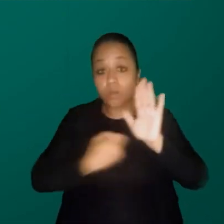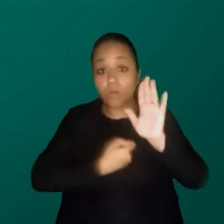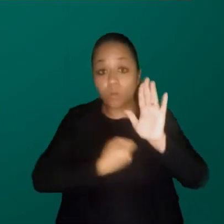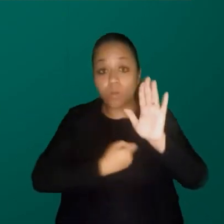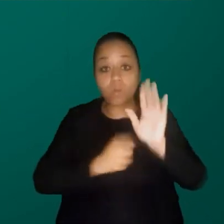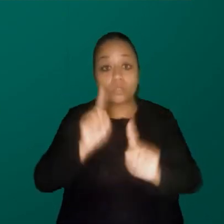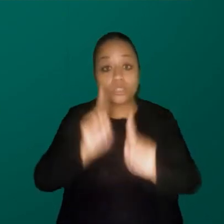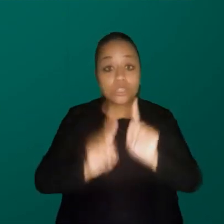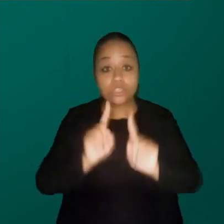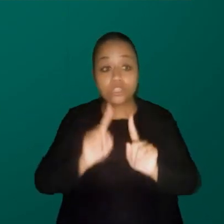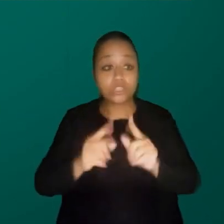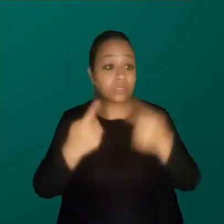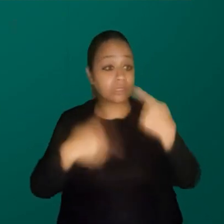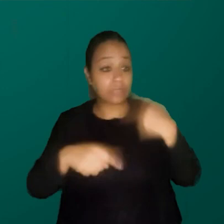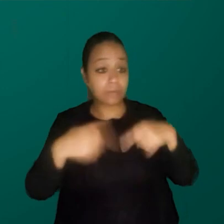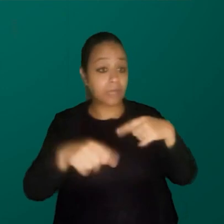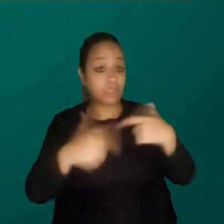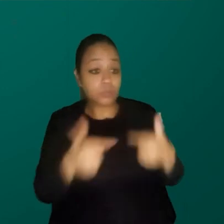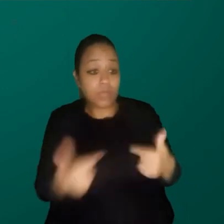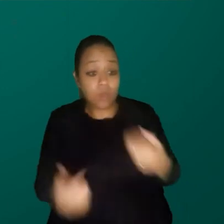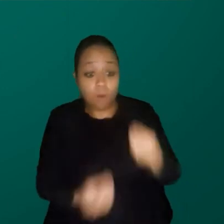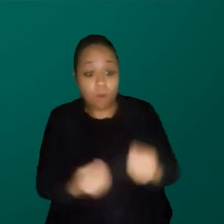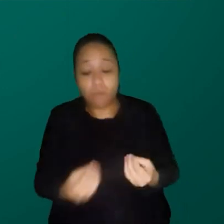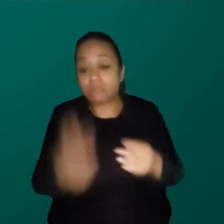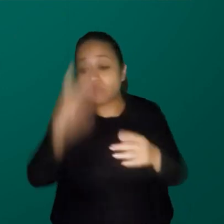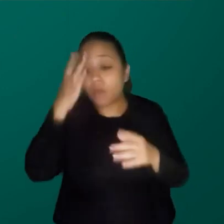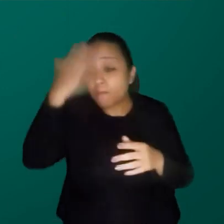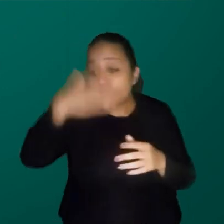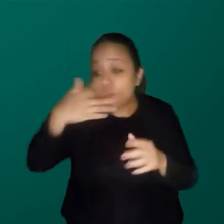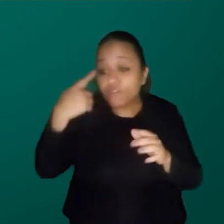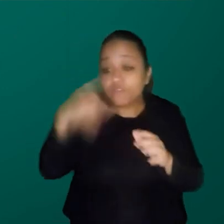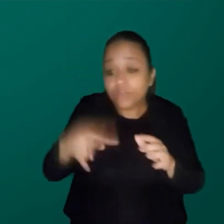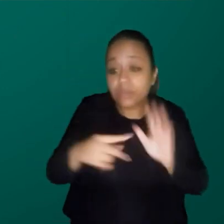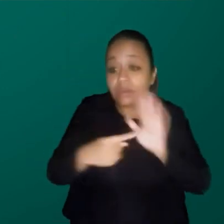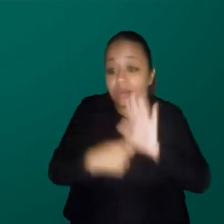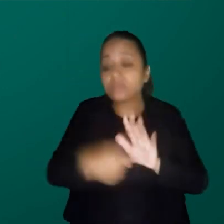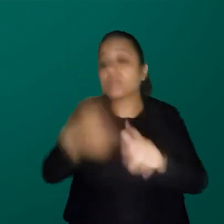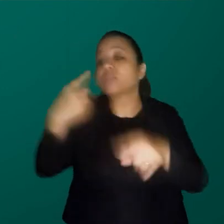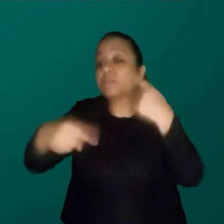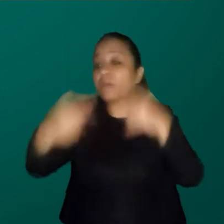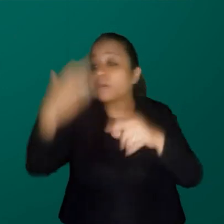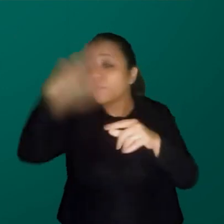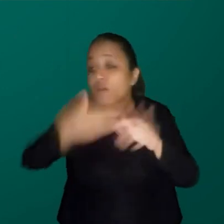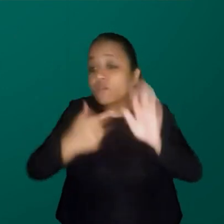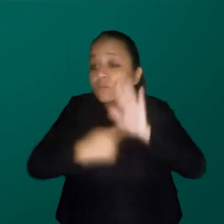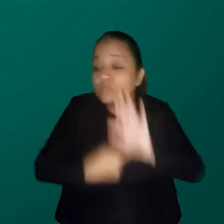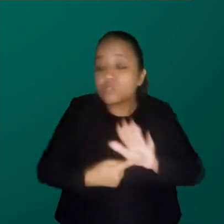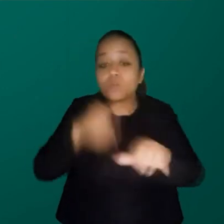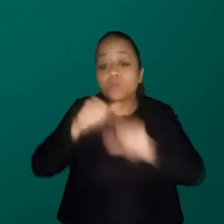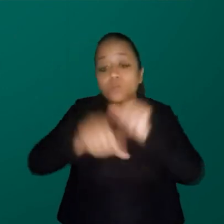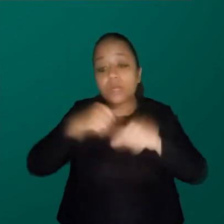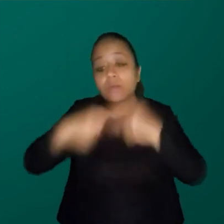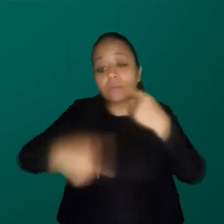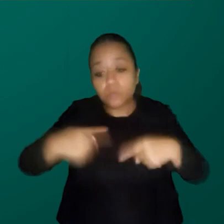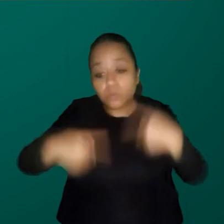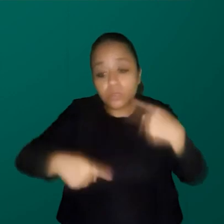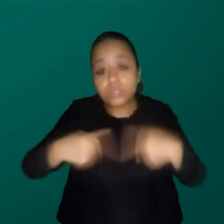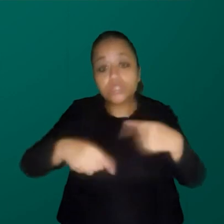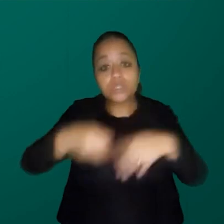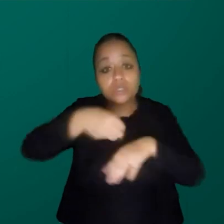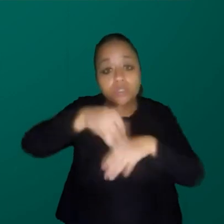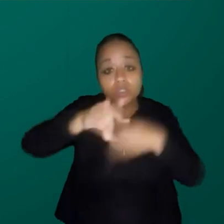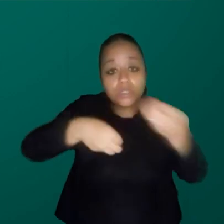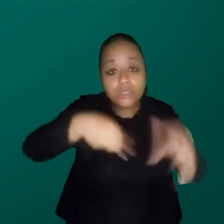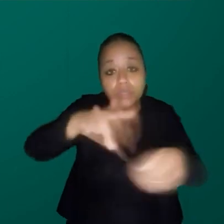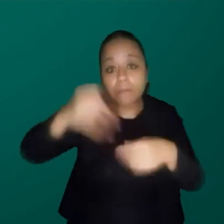debater, não tem o que fazer, sabe? Essas mesmas pessoas, agora a gente entrou num grande debate para provar, mudar a política de distribuição